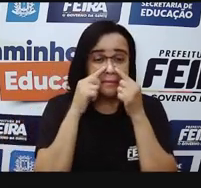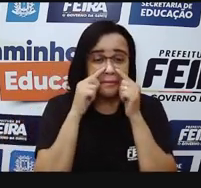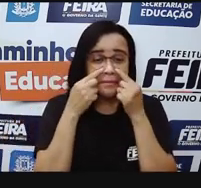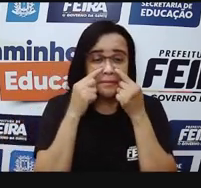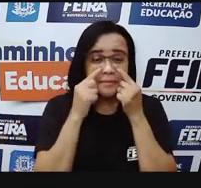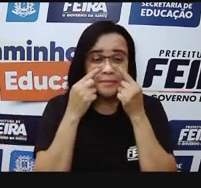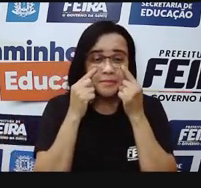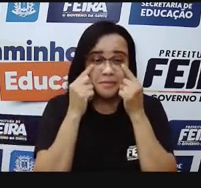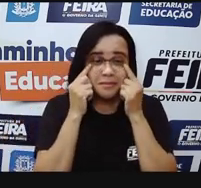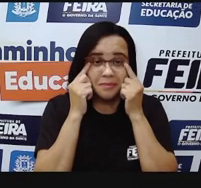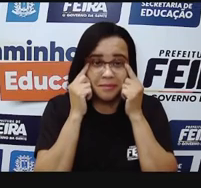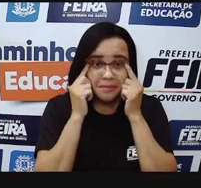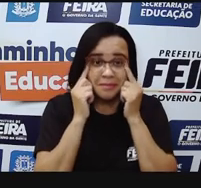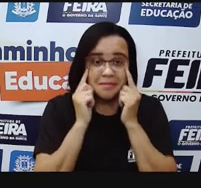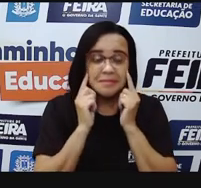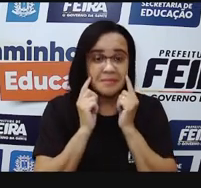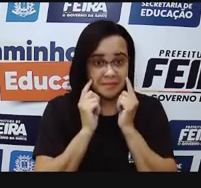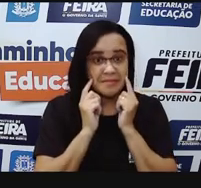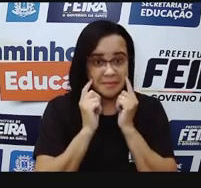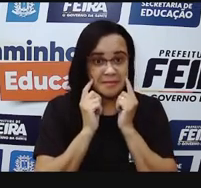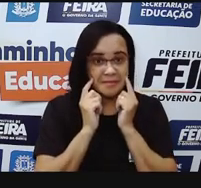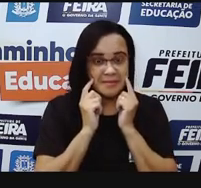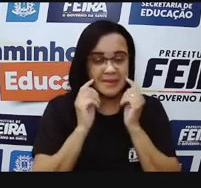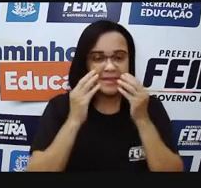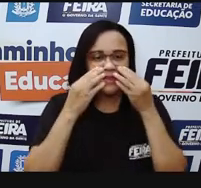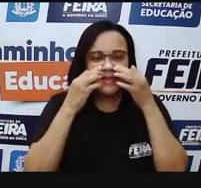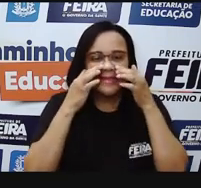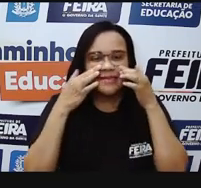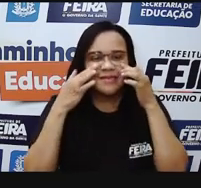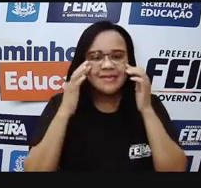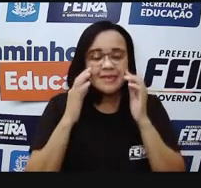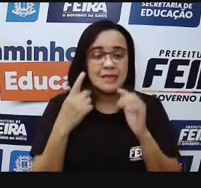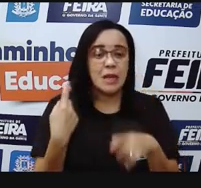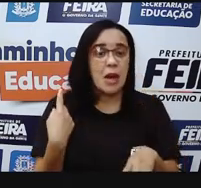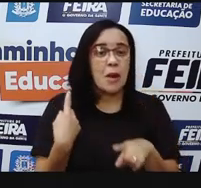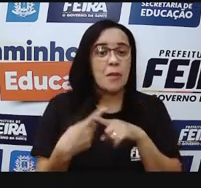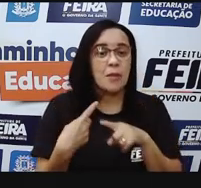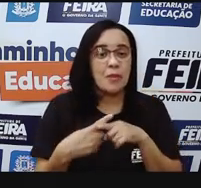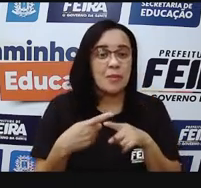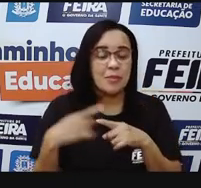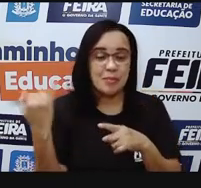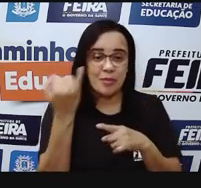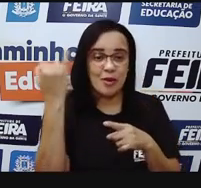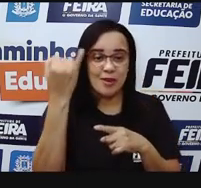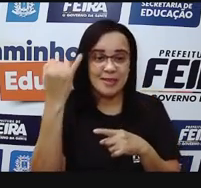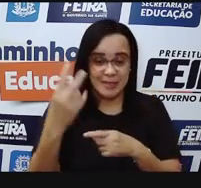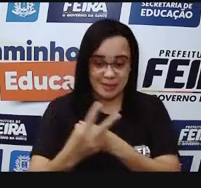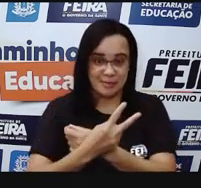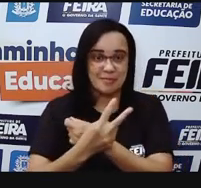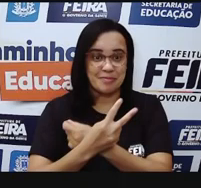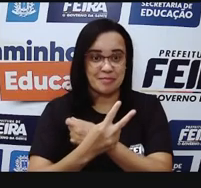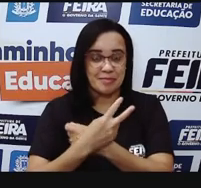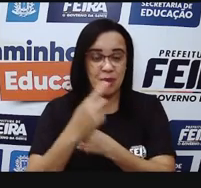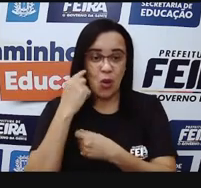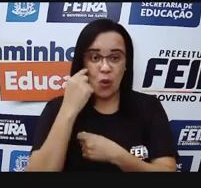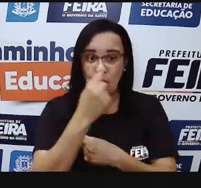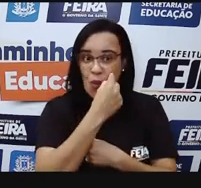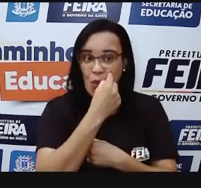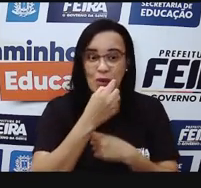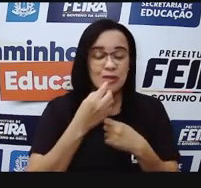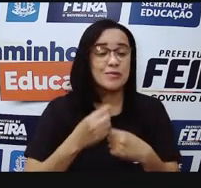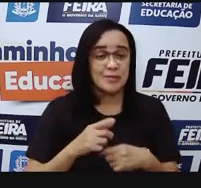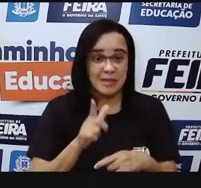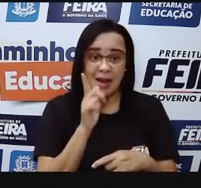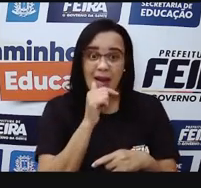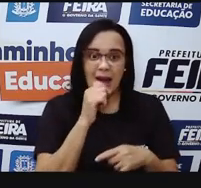constantemente, ela é liberada pra hidratar, pra proteger, pra manter e